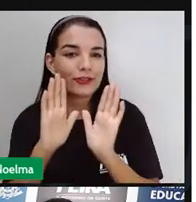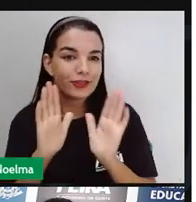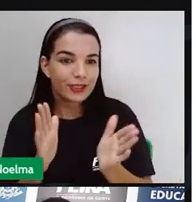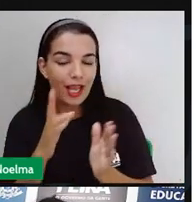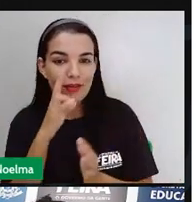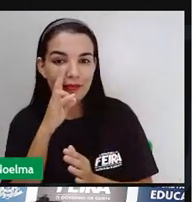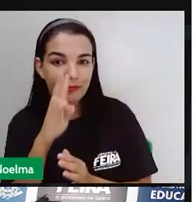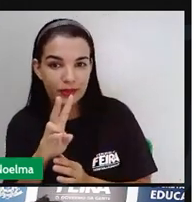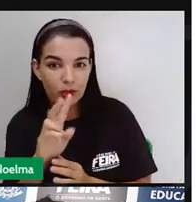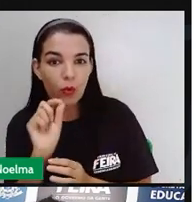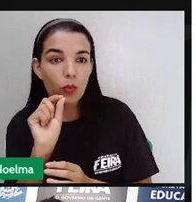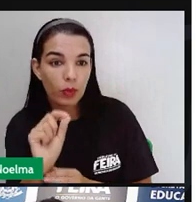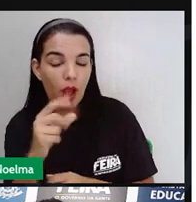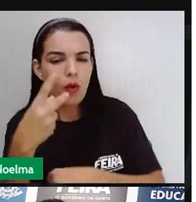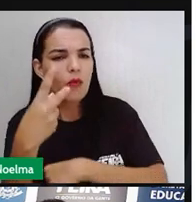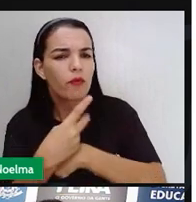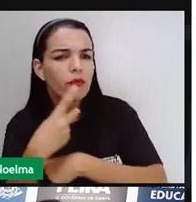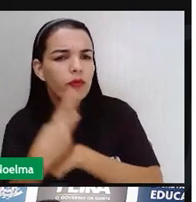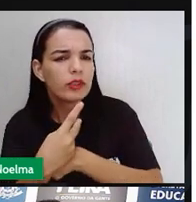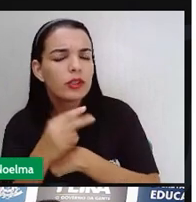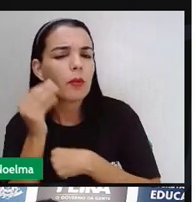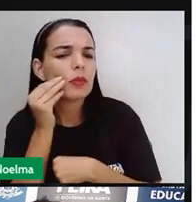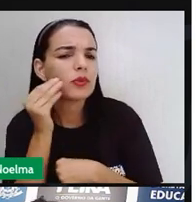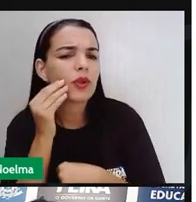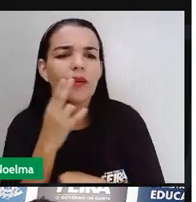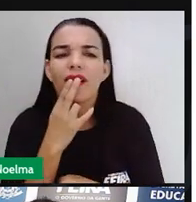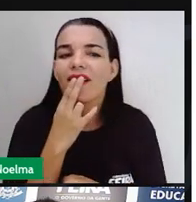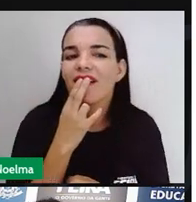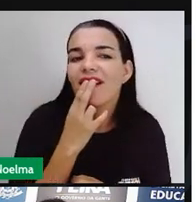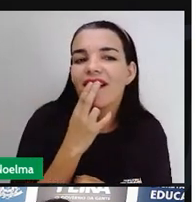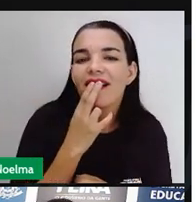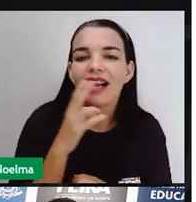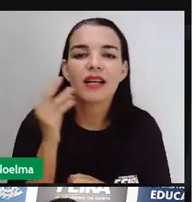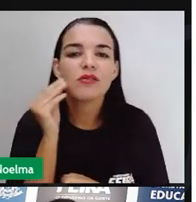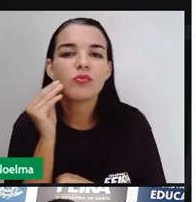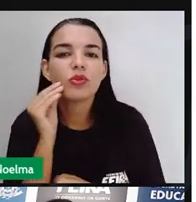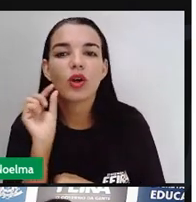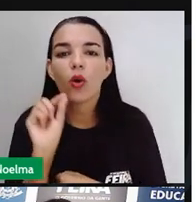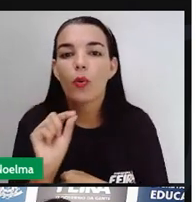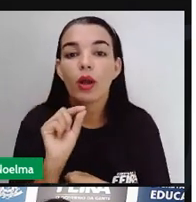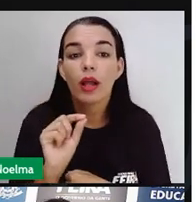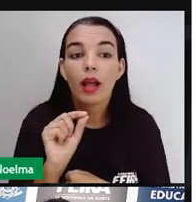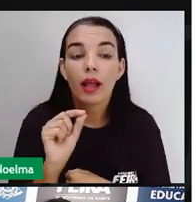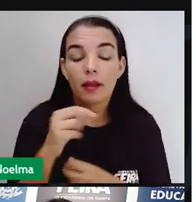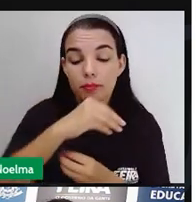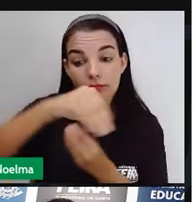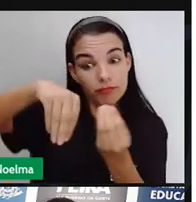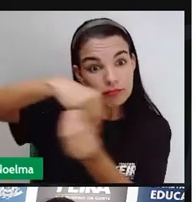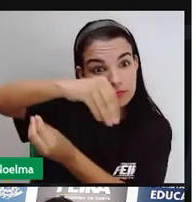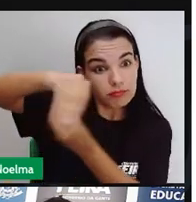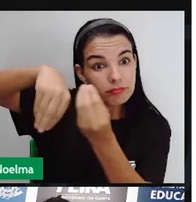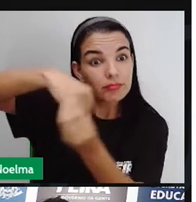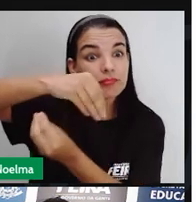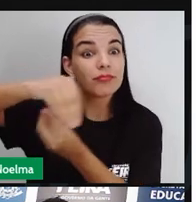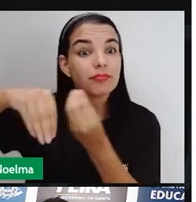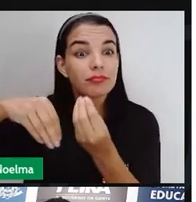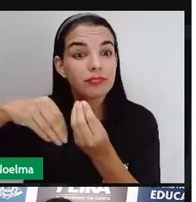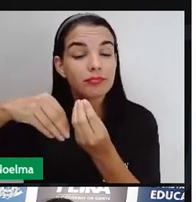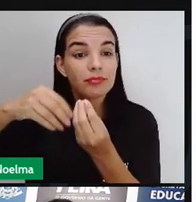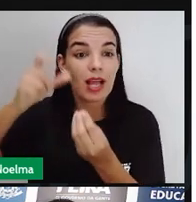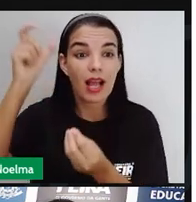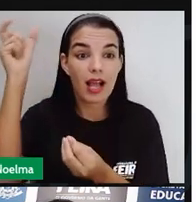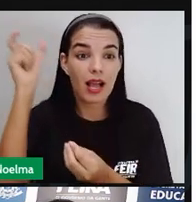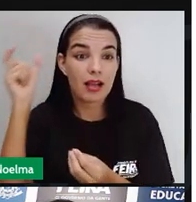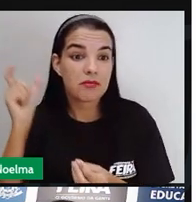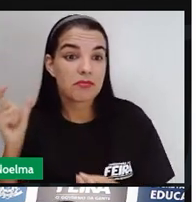no próprio vídeo aí da turma da Mônica, onde se falava sobre a miscigenação, que é a mistura de raça,